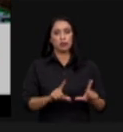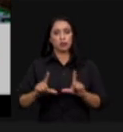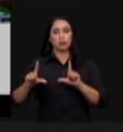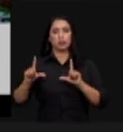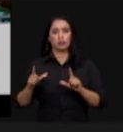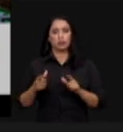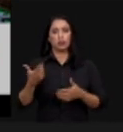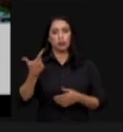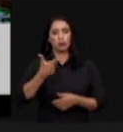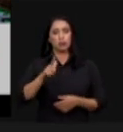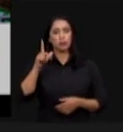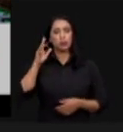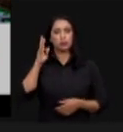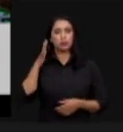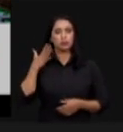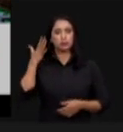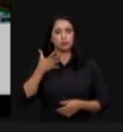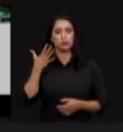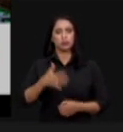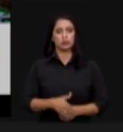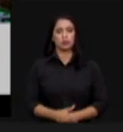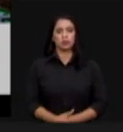palestrante da ProSoja.